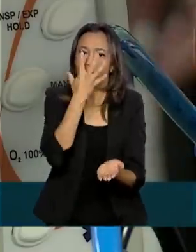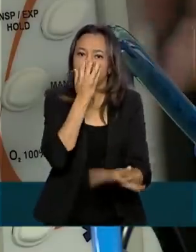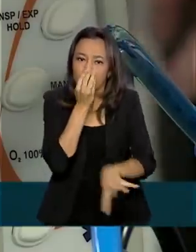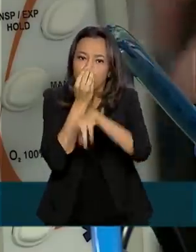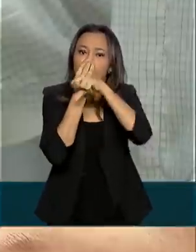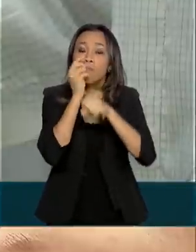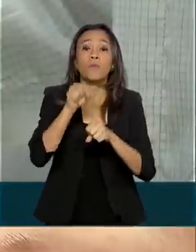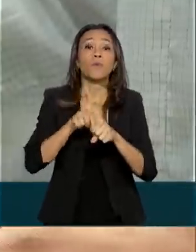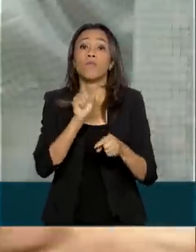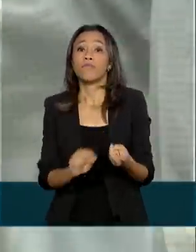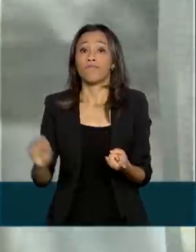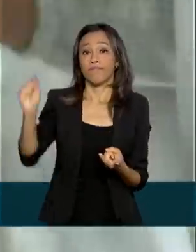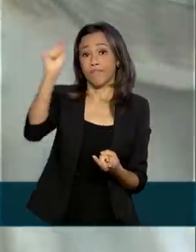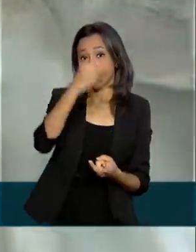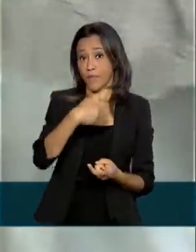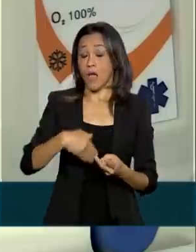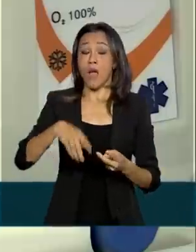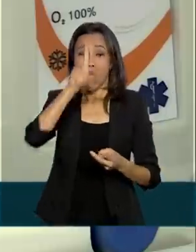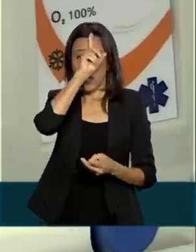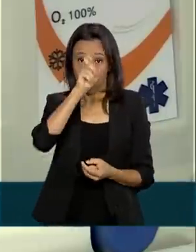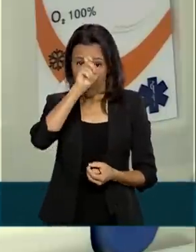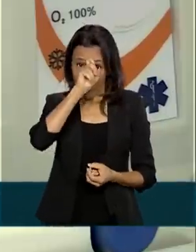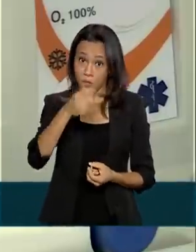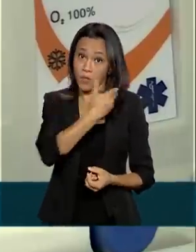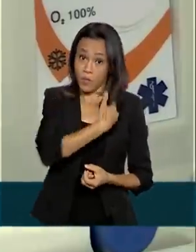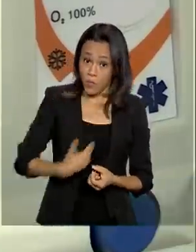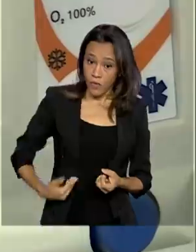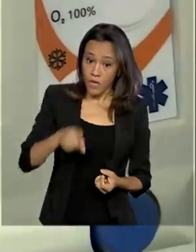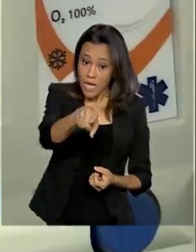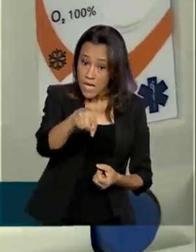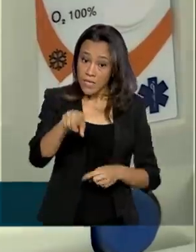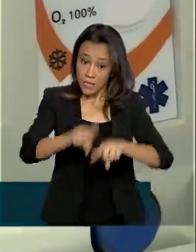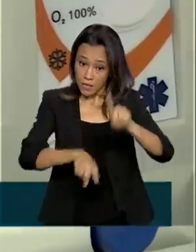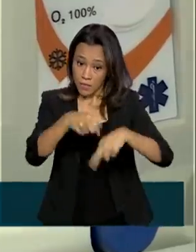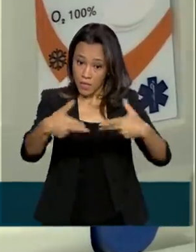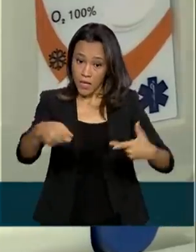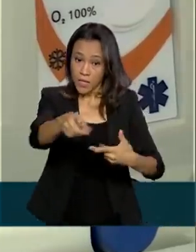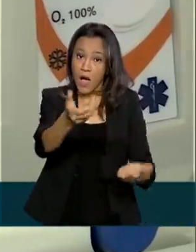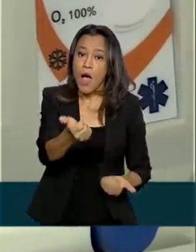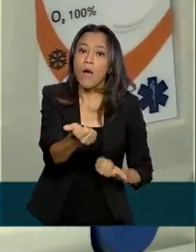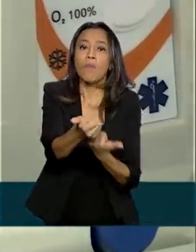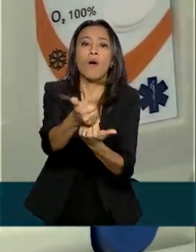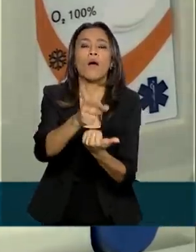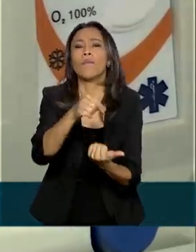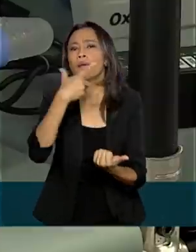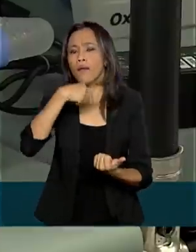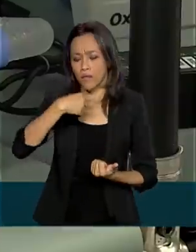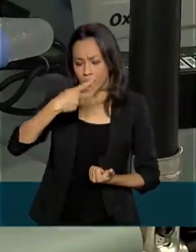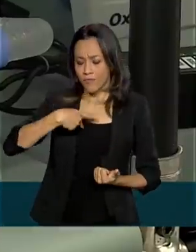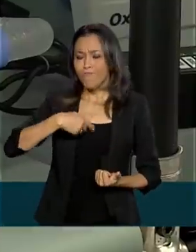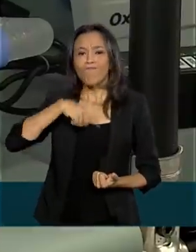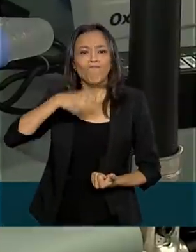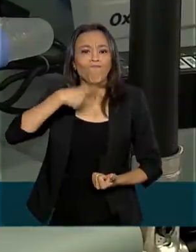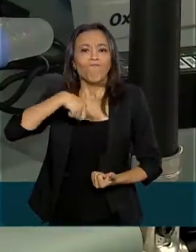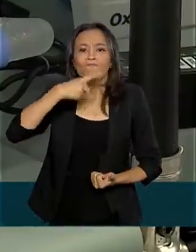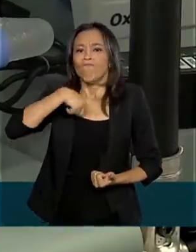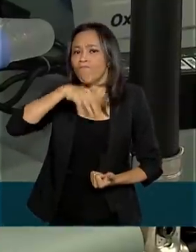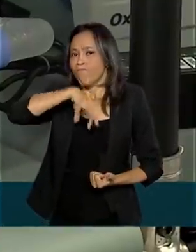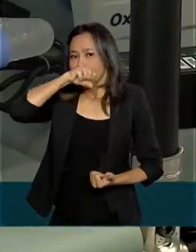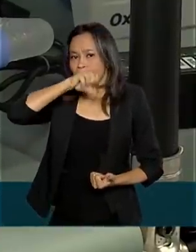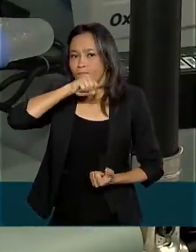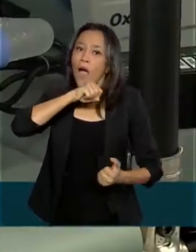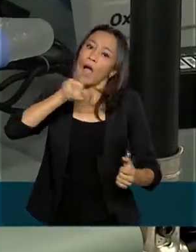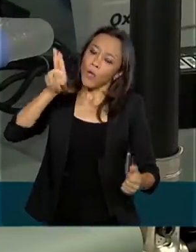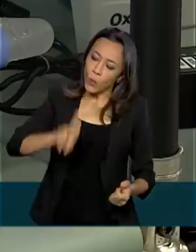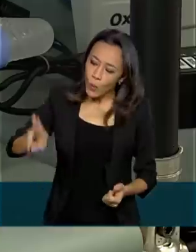do SUS. Os equipamentos ajudam pacientes que não conseguem respirar sozinhos e o uso é indicado